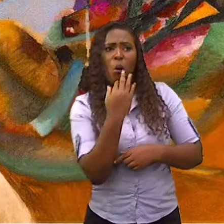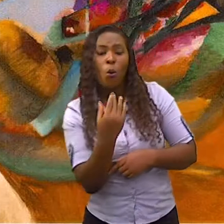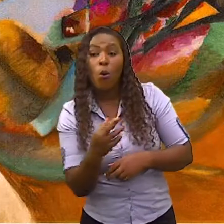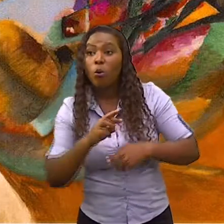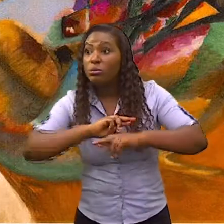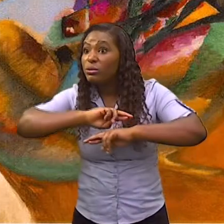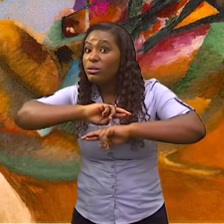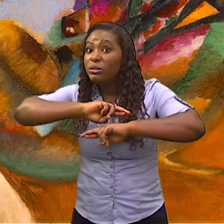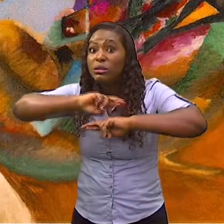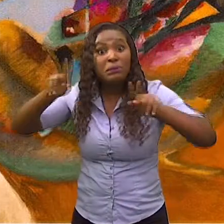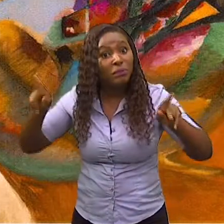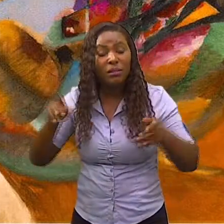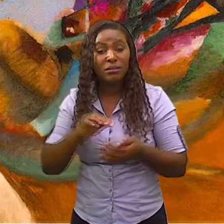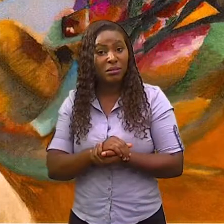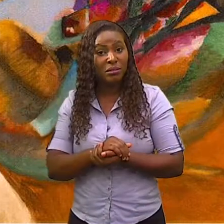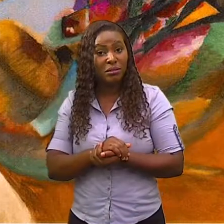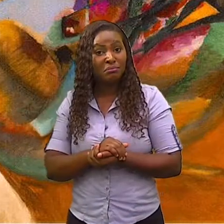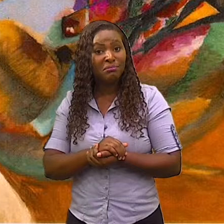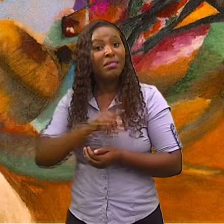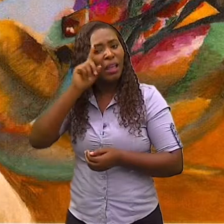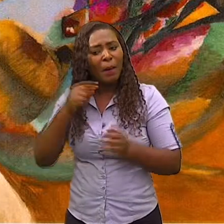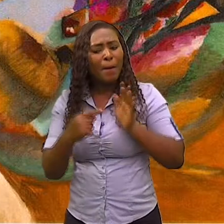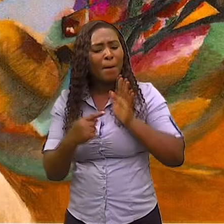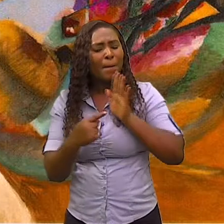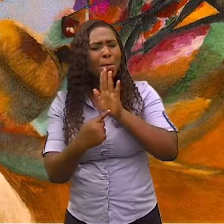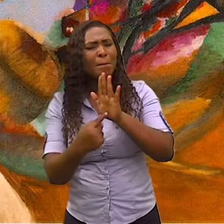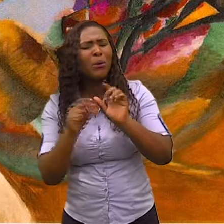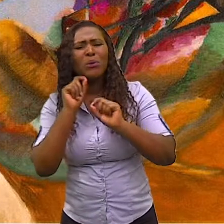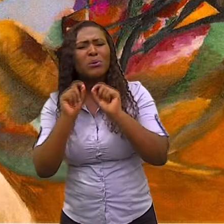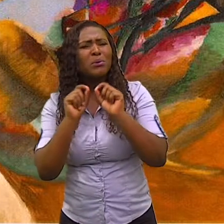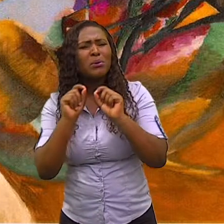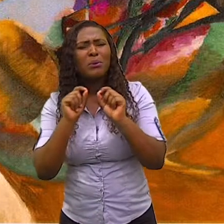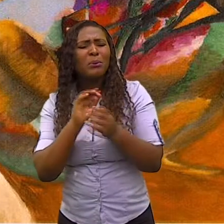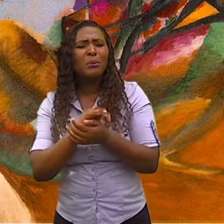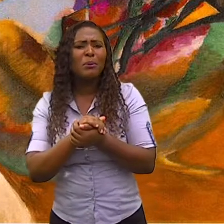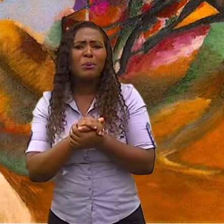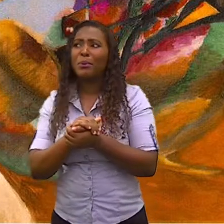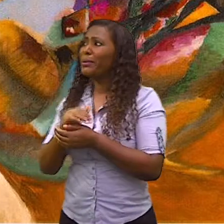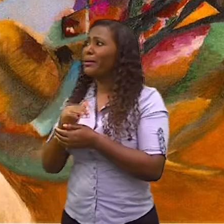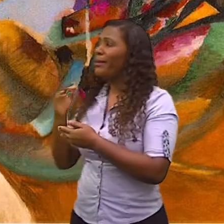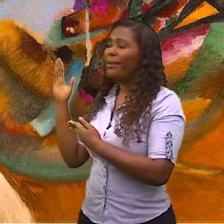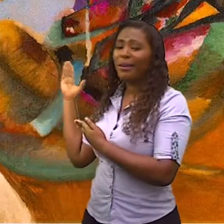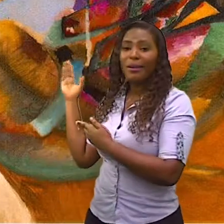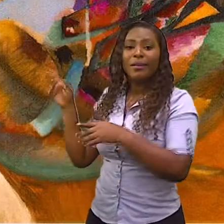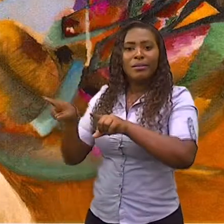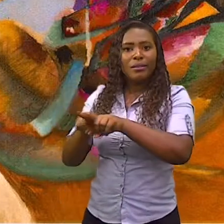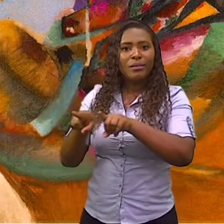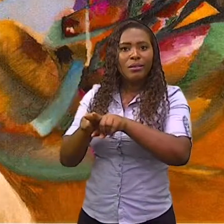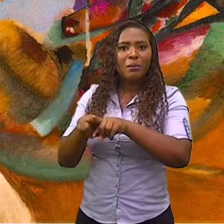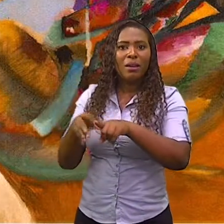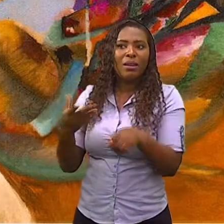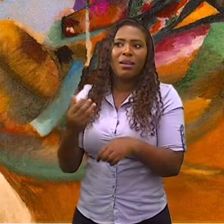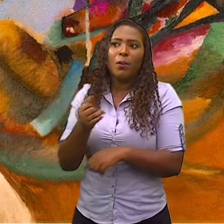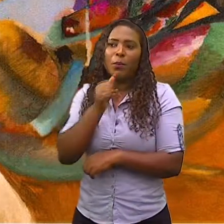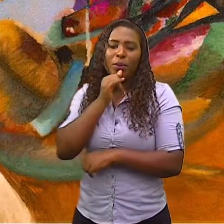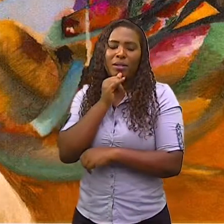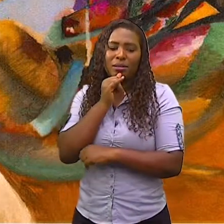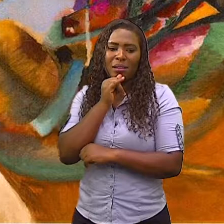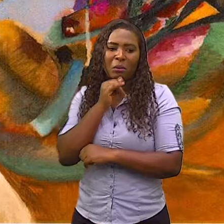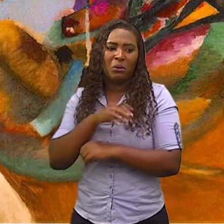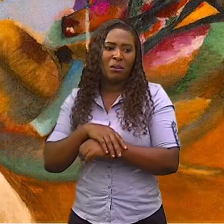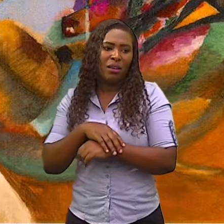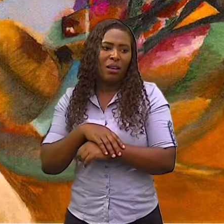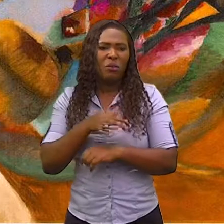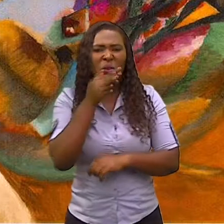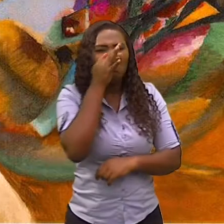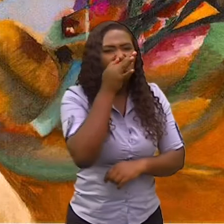abstrata é uma manifestação artística que despreza completamente a simples cópia das formas naturais.